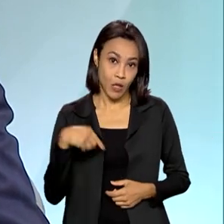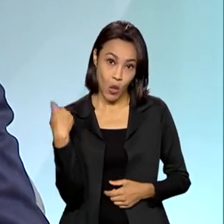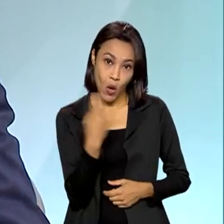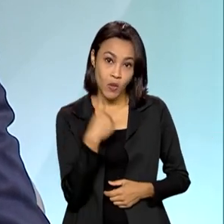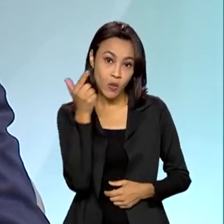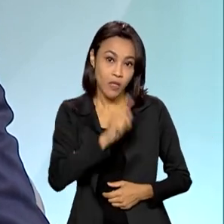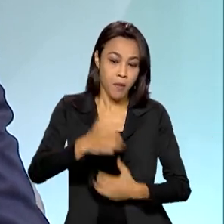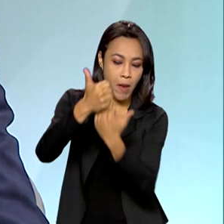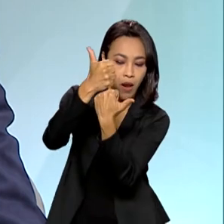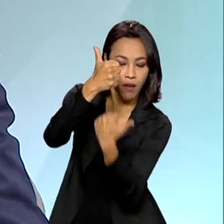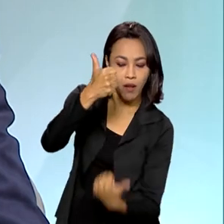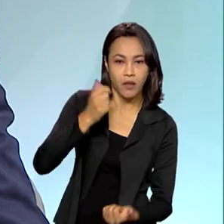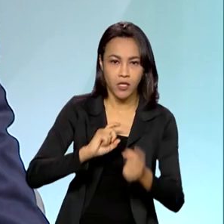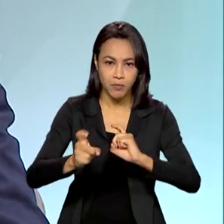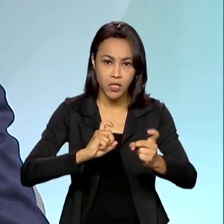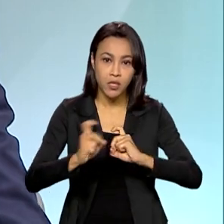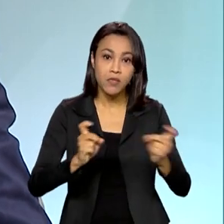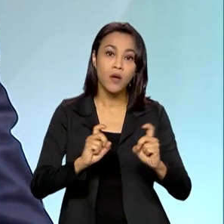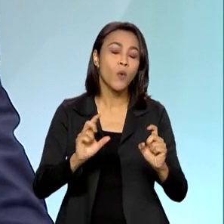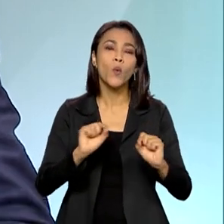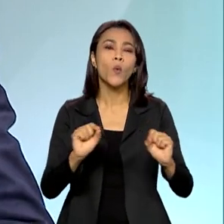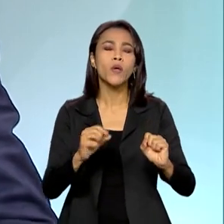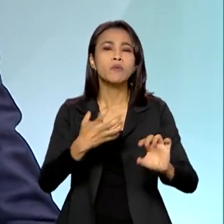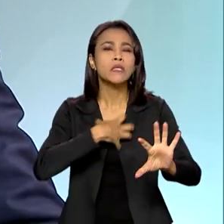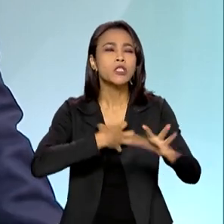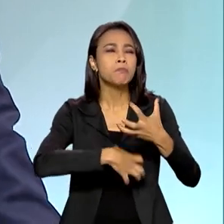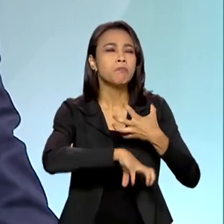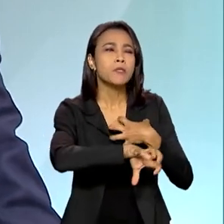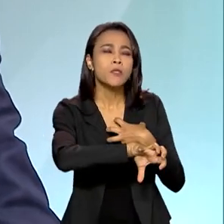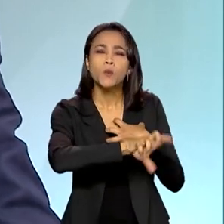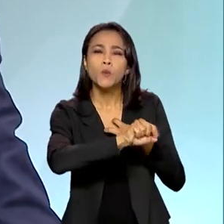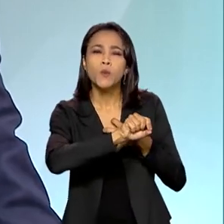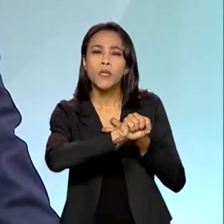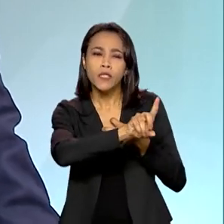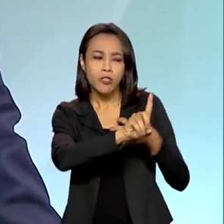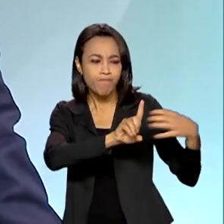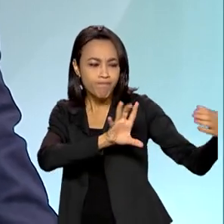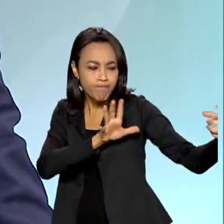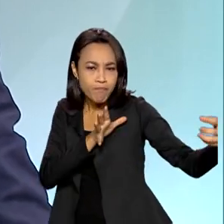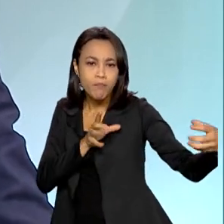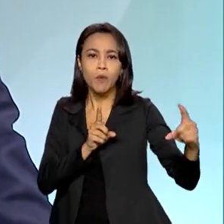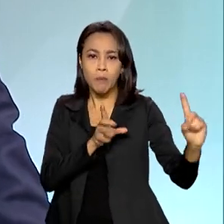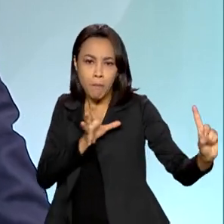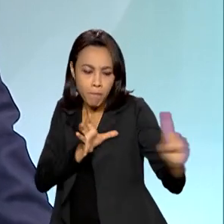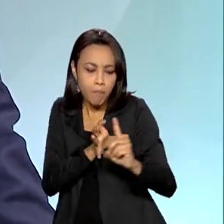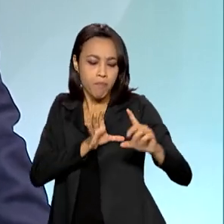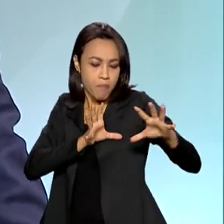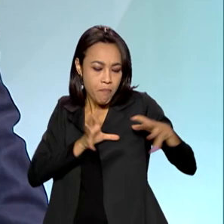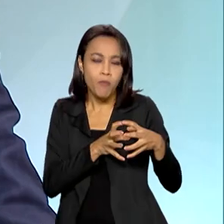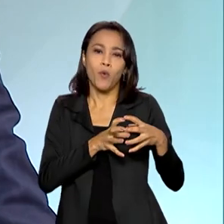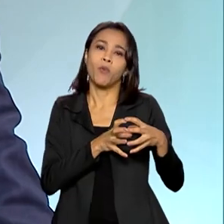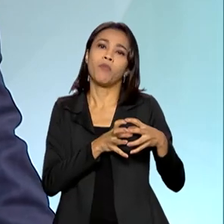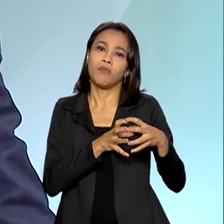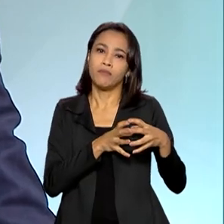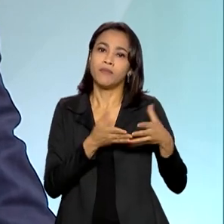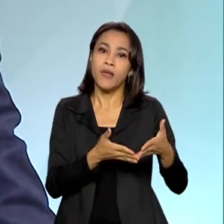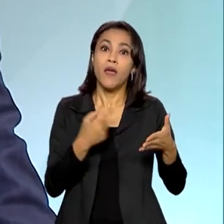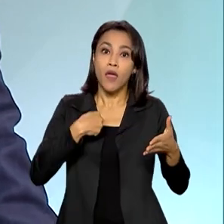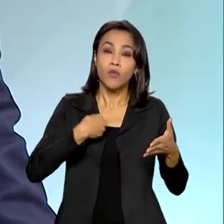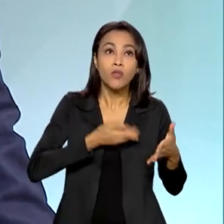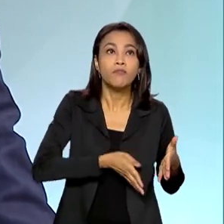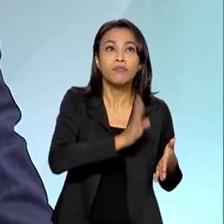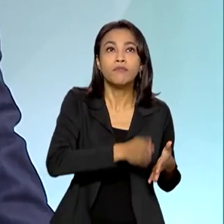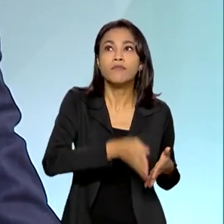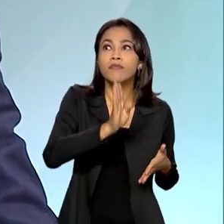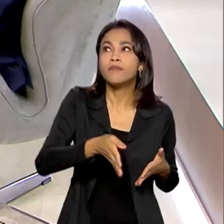resgatar um pouquinho do sentimento de pertencimento à organização. Eu, particularmente, tenho percorrido as agências do Banco do Brasil